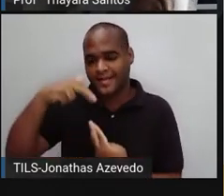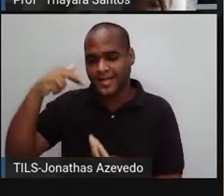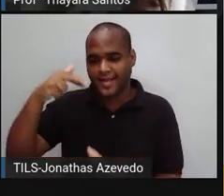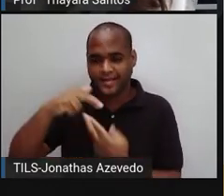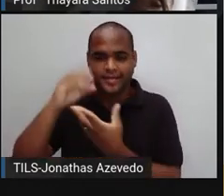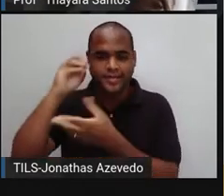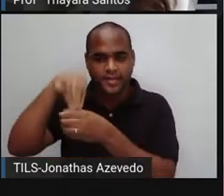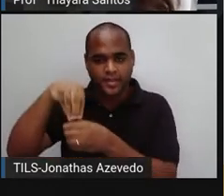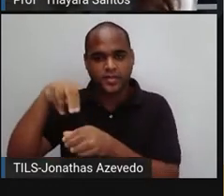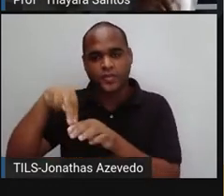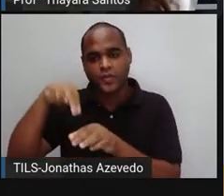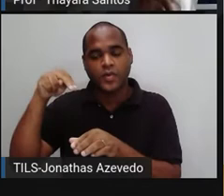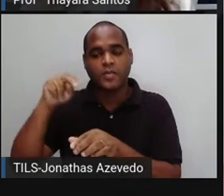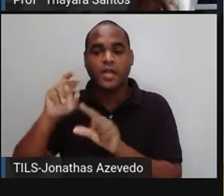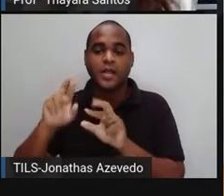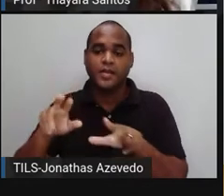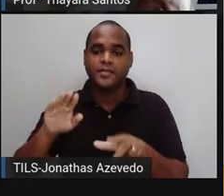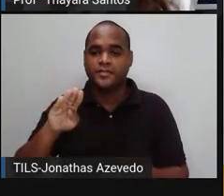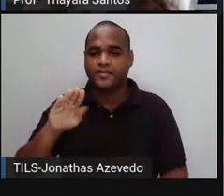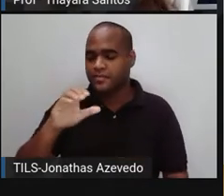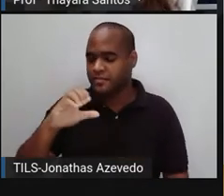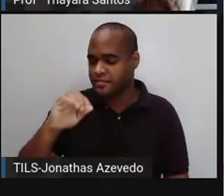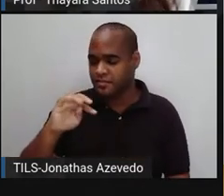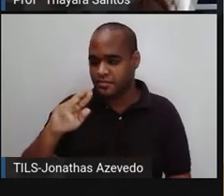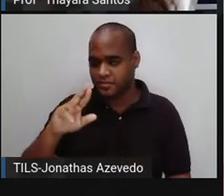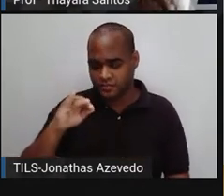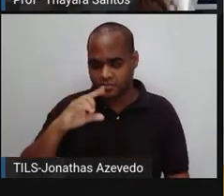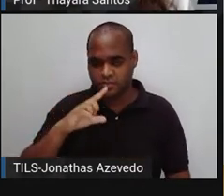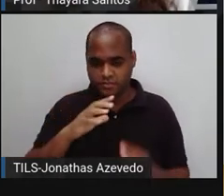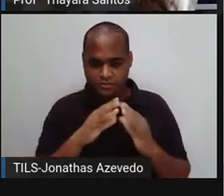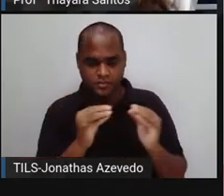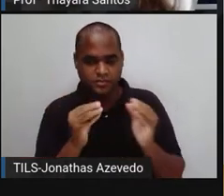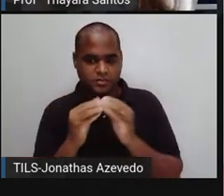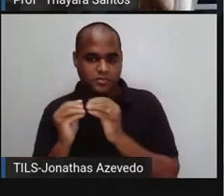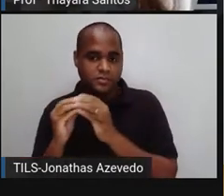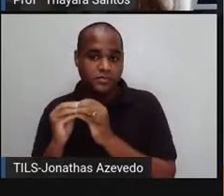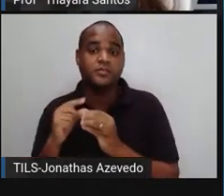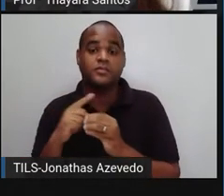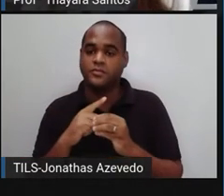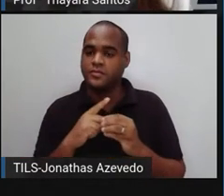núcleo. Nas bactérias, não. O material genético delas está disperso no citoplasma.